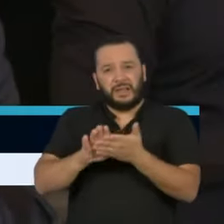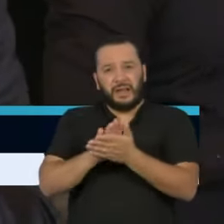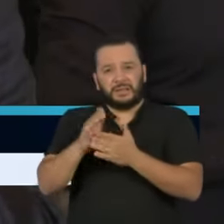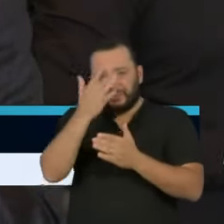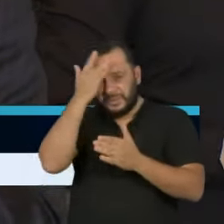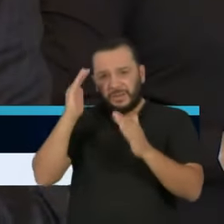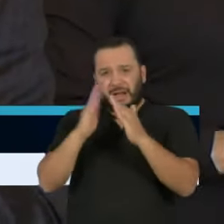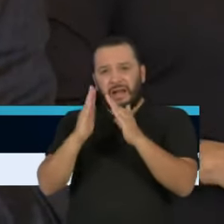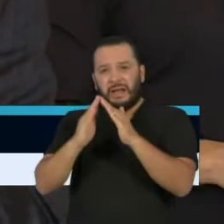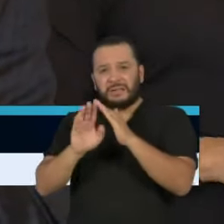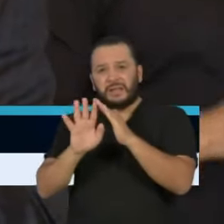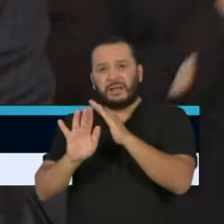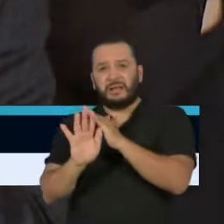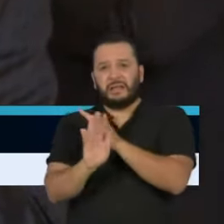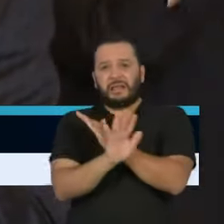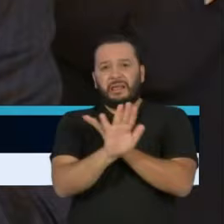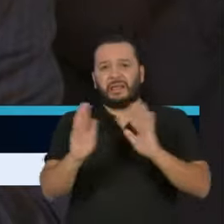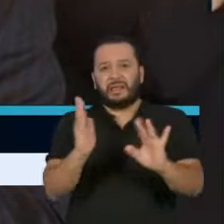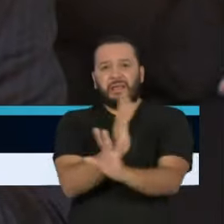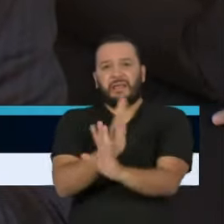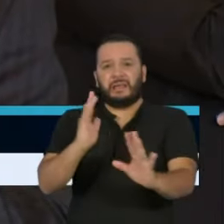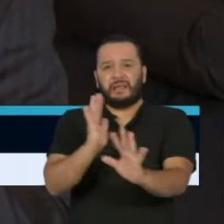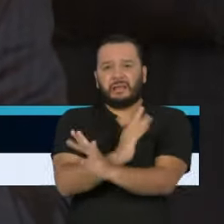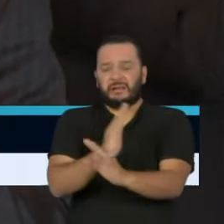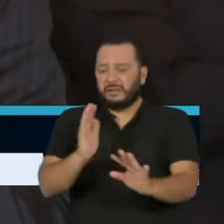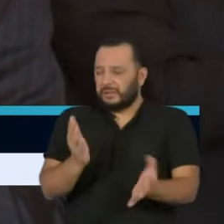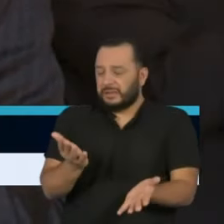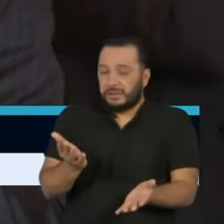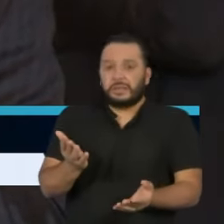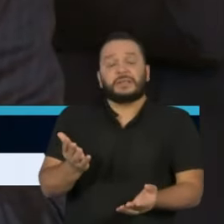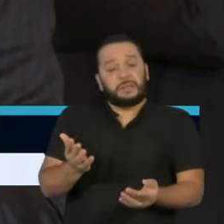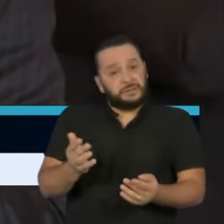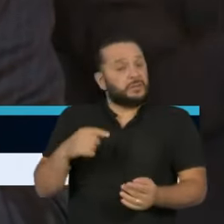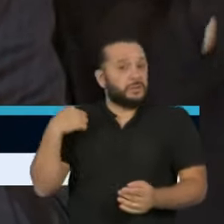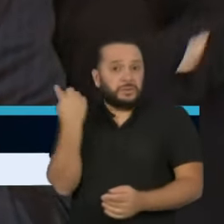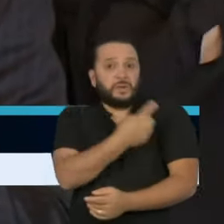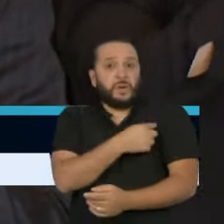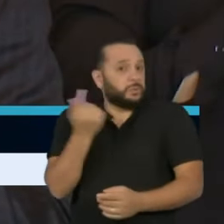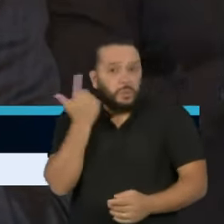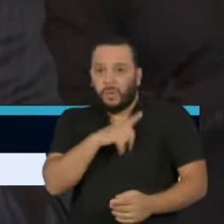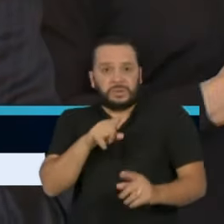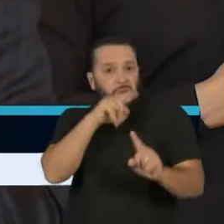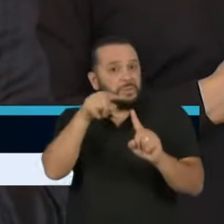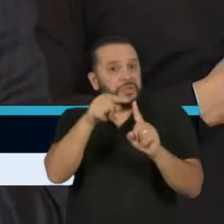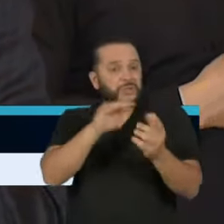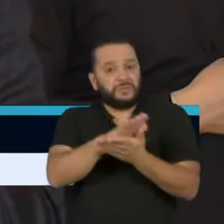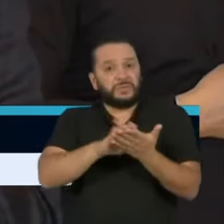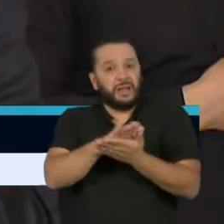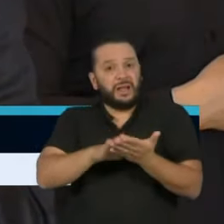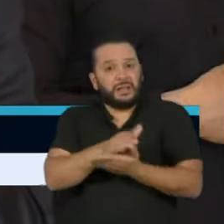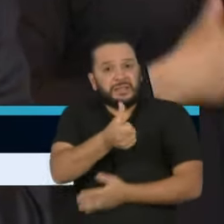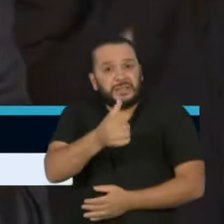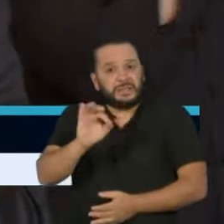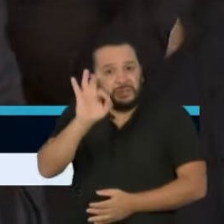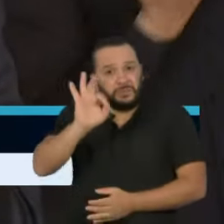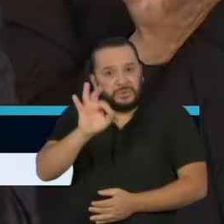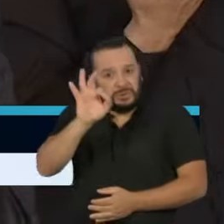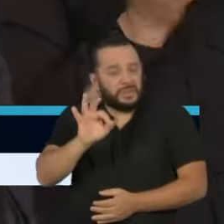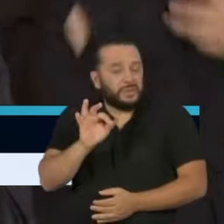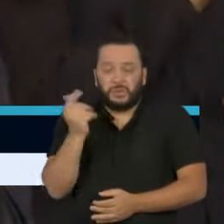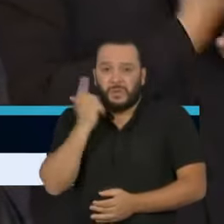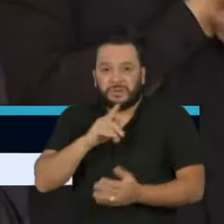que não atinjamos a meta de por volta de 60%, que é necessária para a contenção da doença. Nós temos estudado,